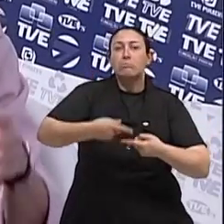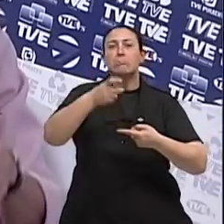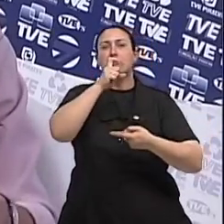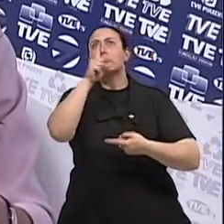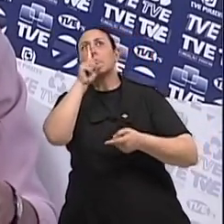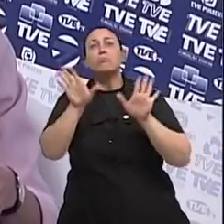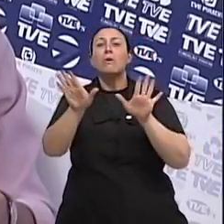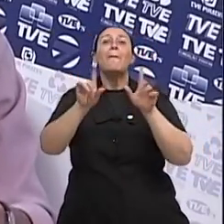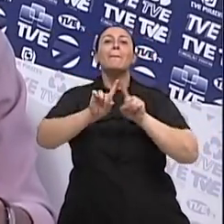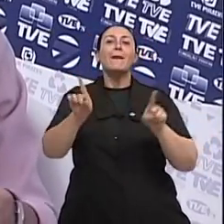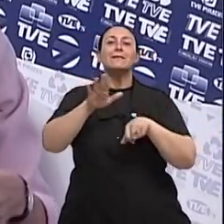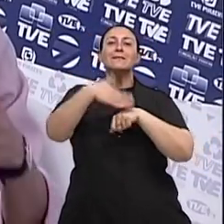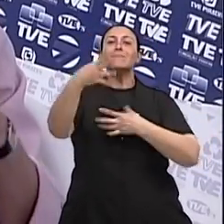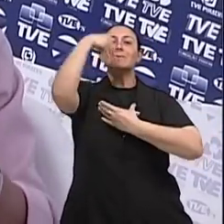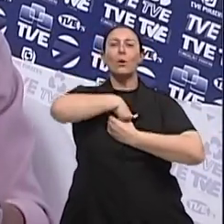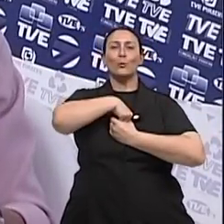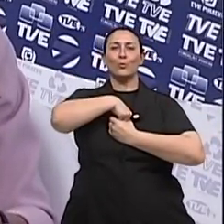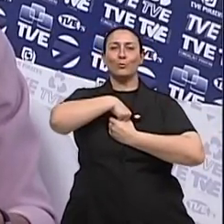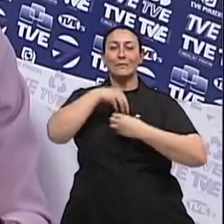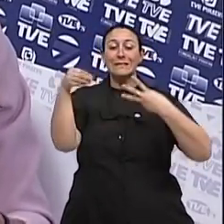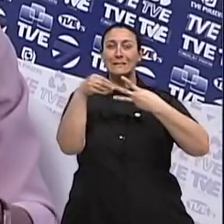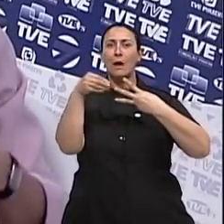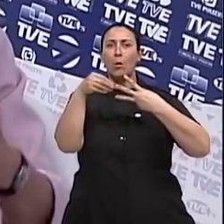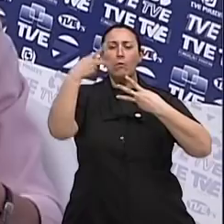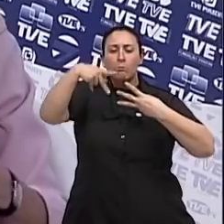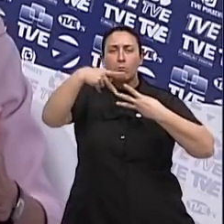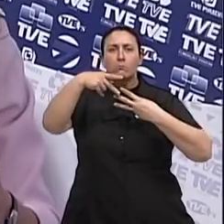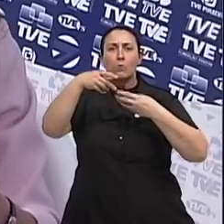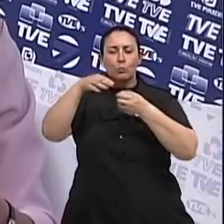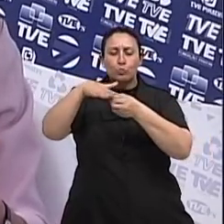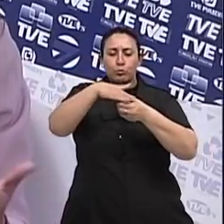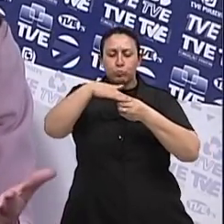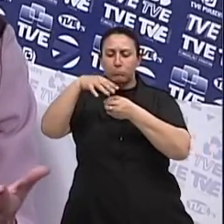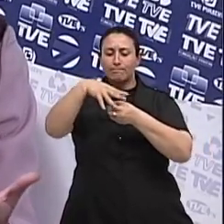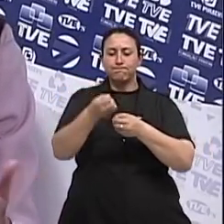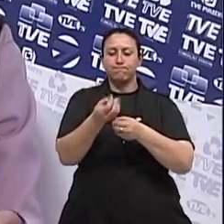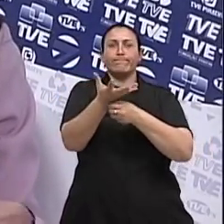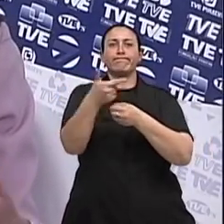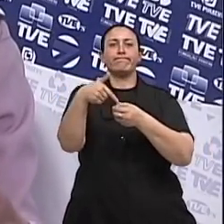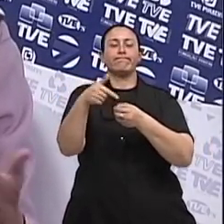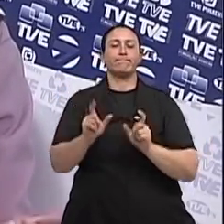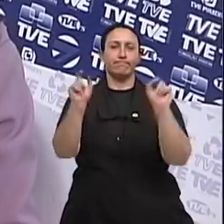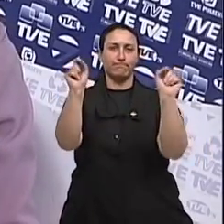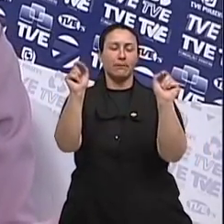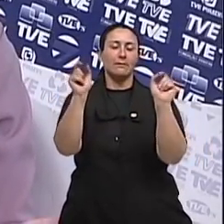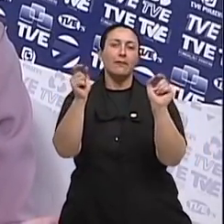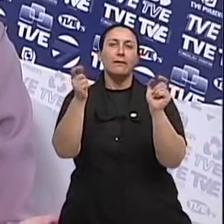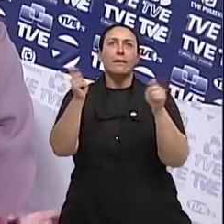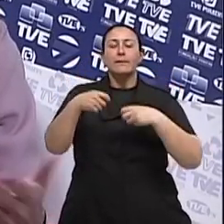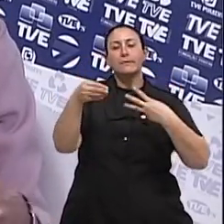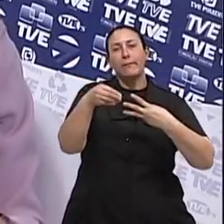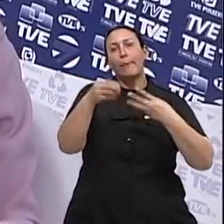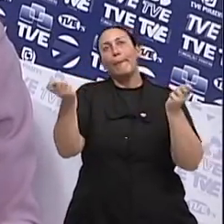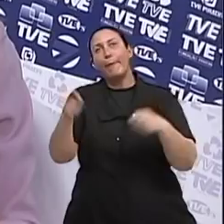acontece dentro dos genes das células. Essa desregulação faz com que as células se tornem imortais.